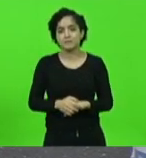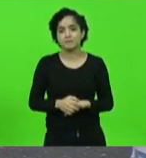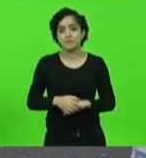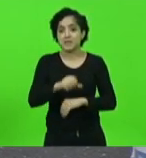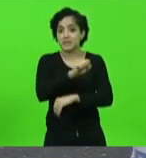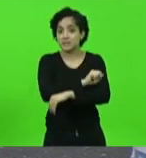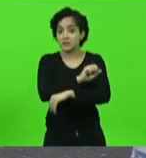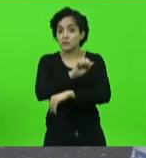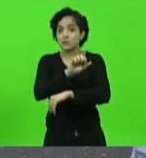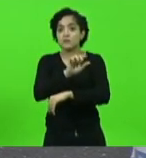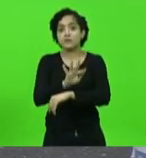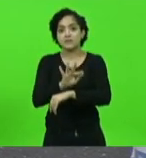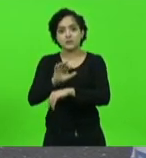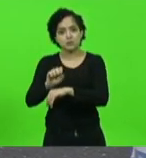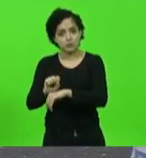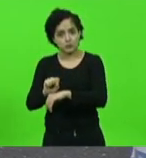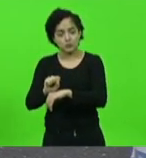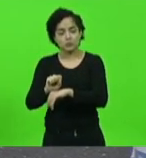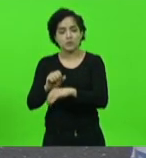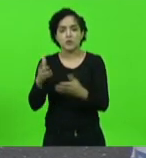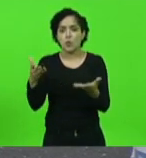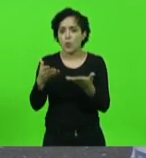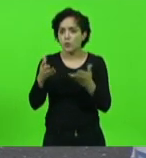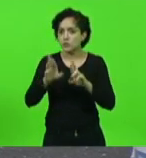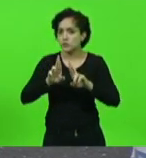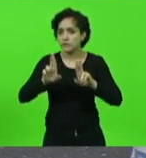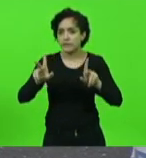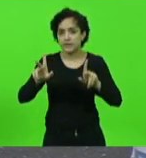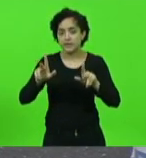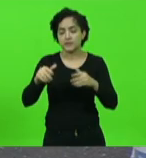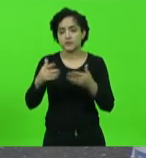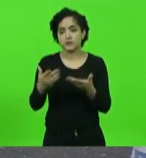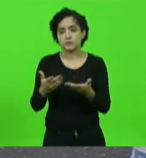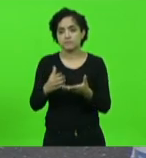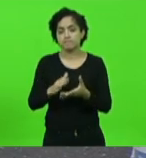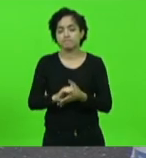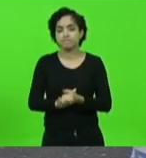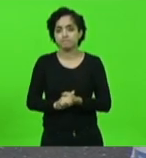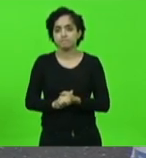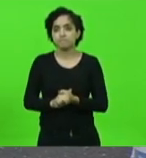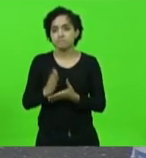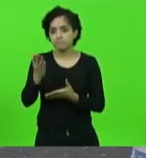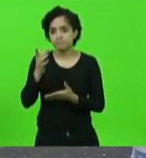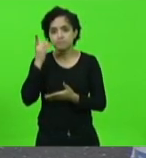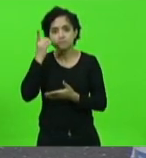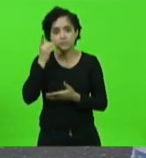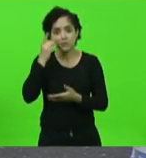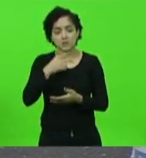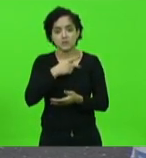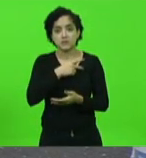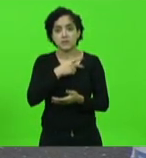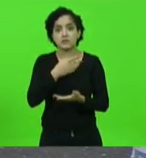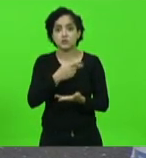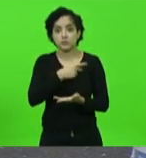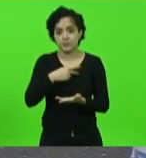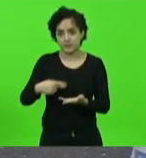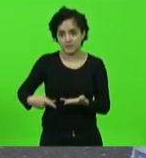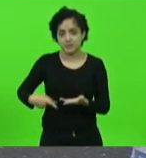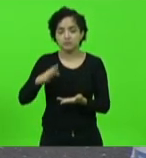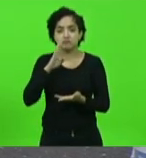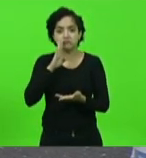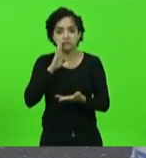a realidade de hoje é totalmente diferente presidente Berlanda que também é empresário